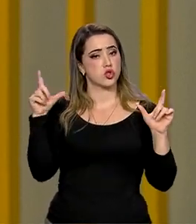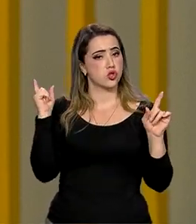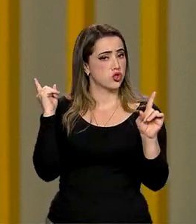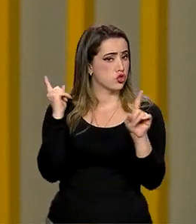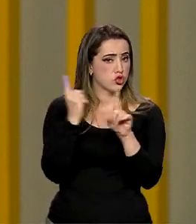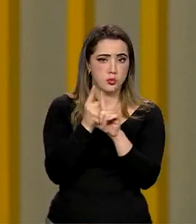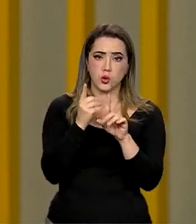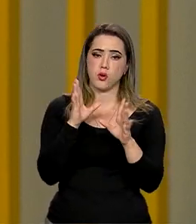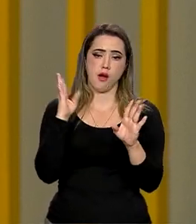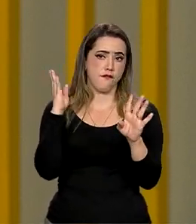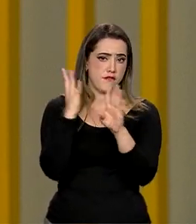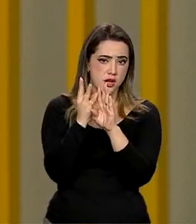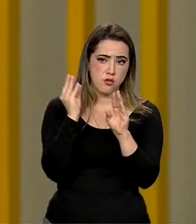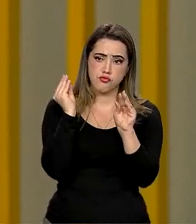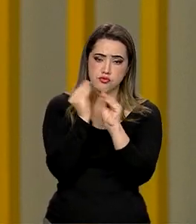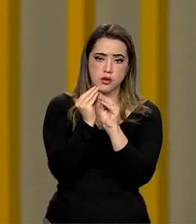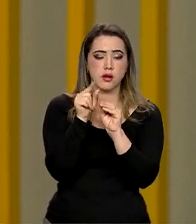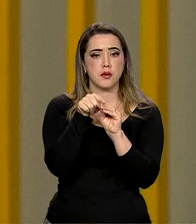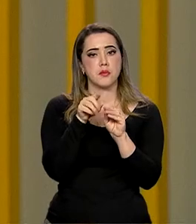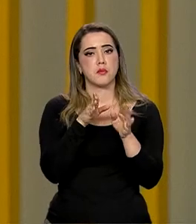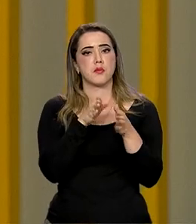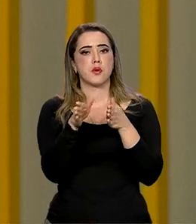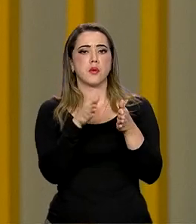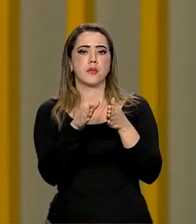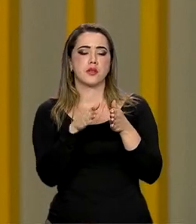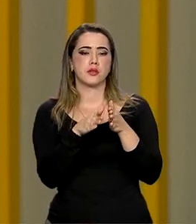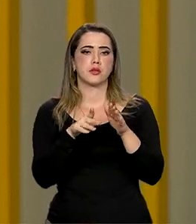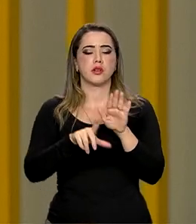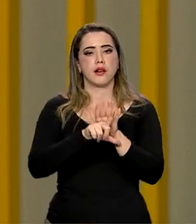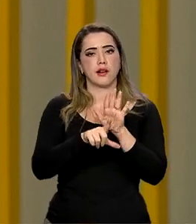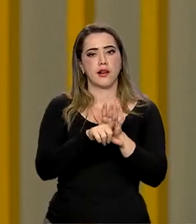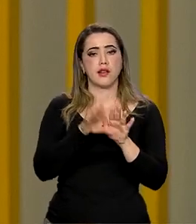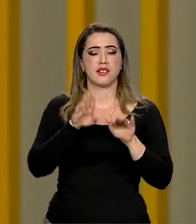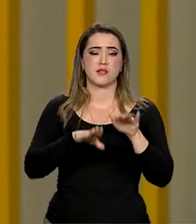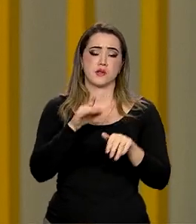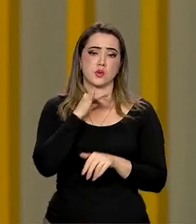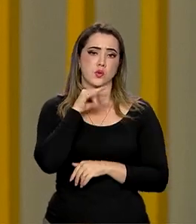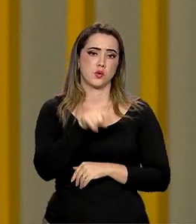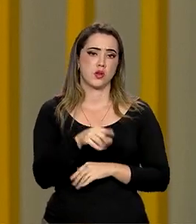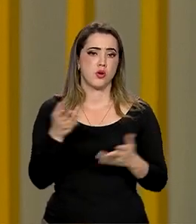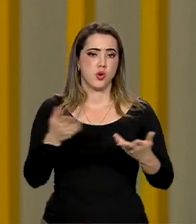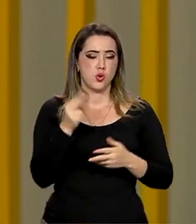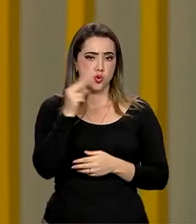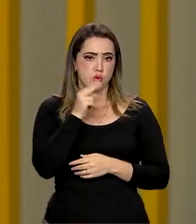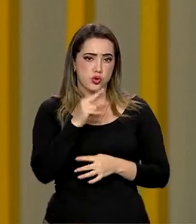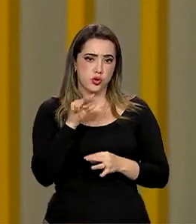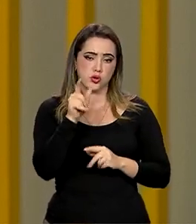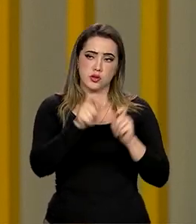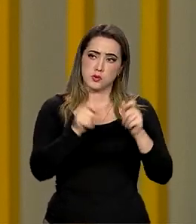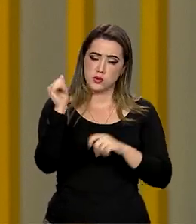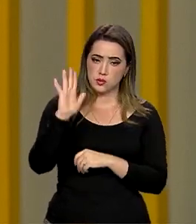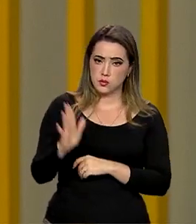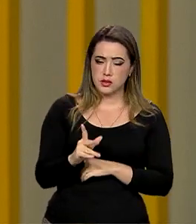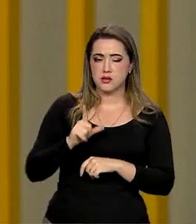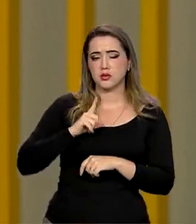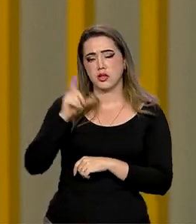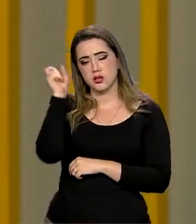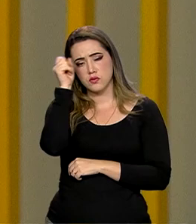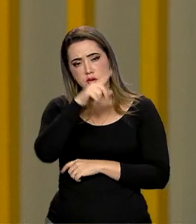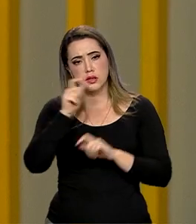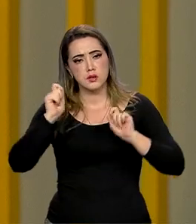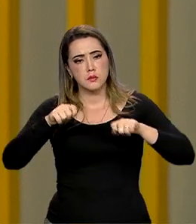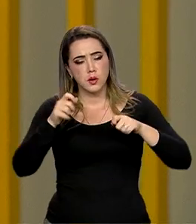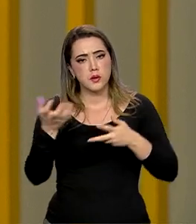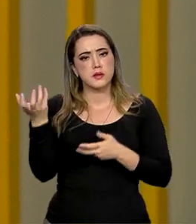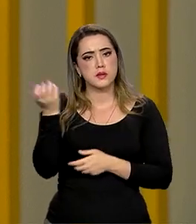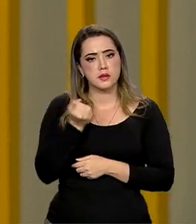porque a margem ilegal, ela talvez não seja suficiente. Urge que todos os brasileiros, quando têm alguma dificuldade, possam receber